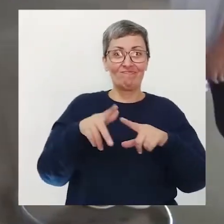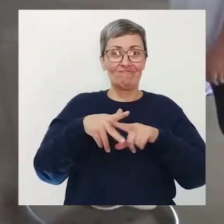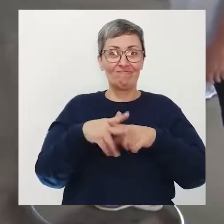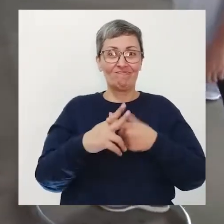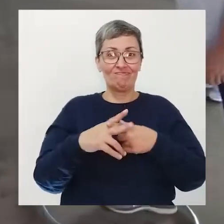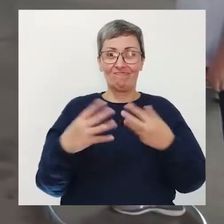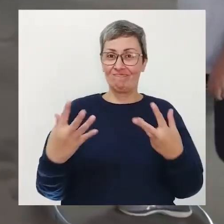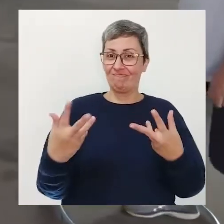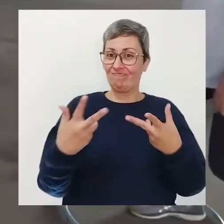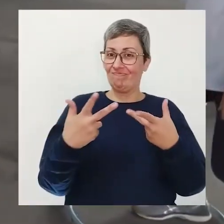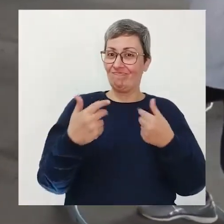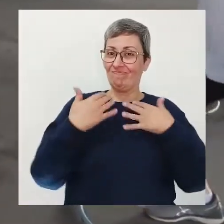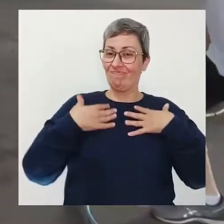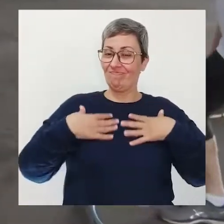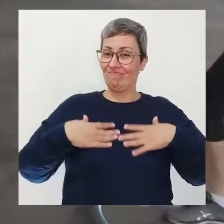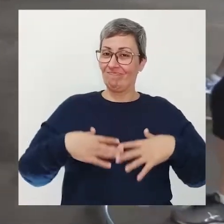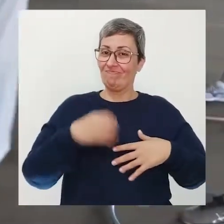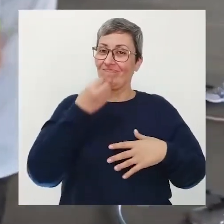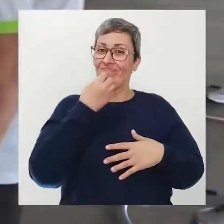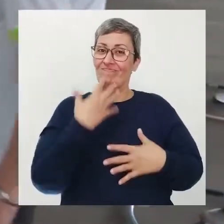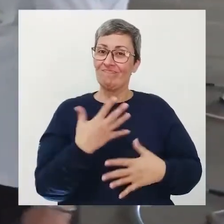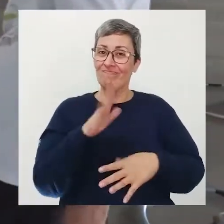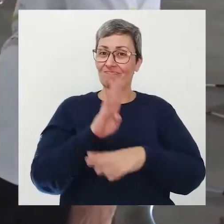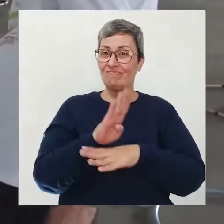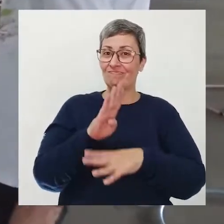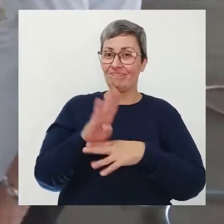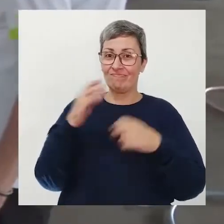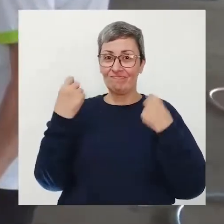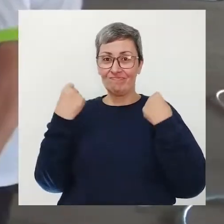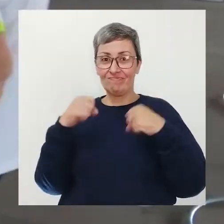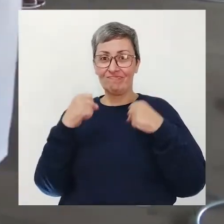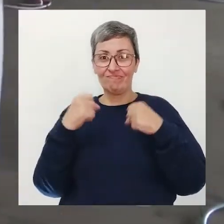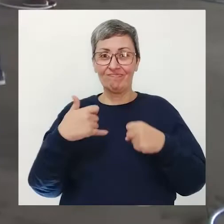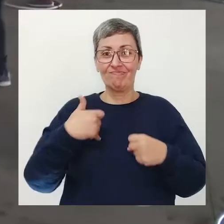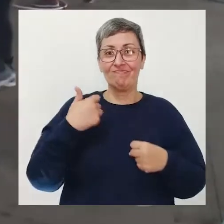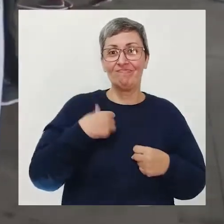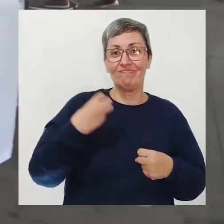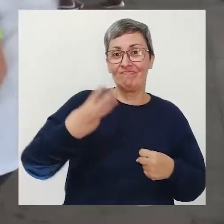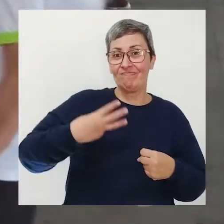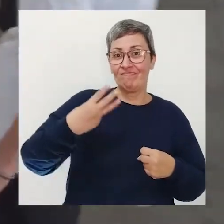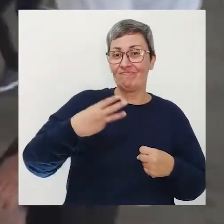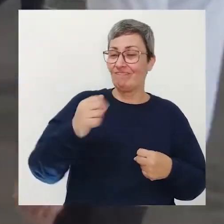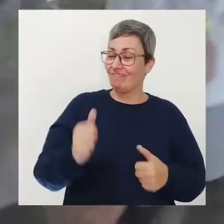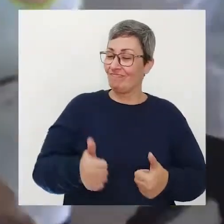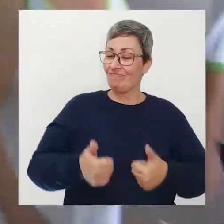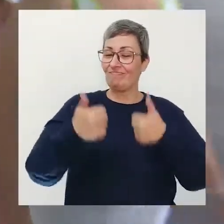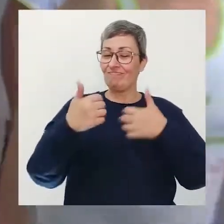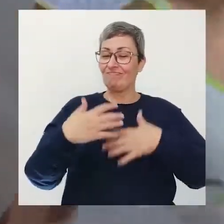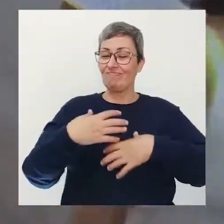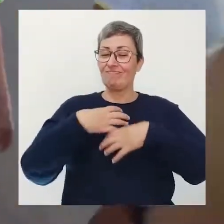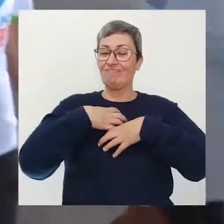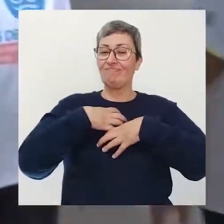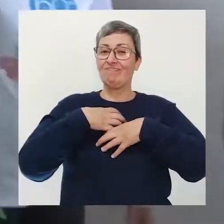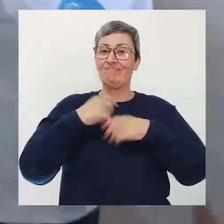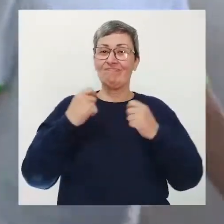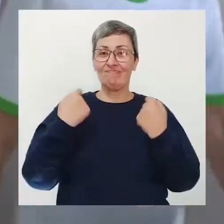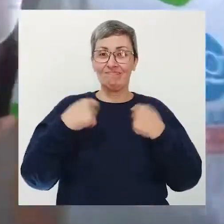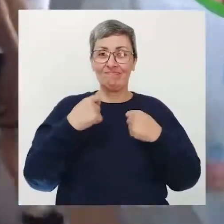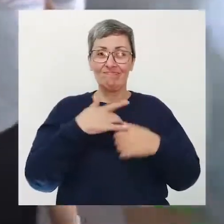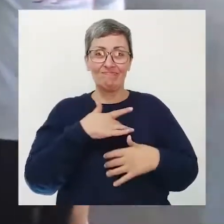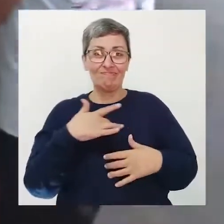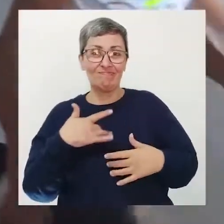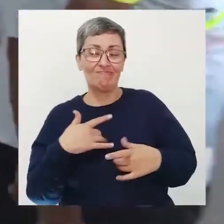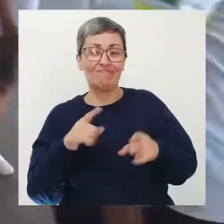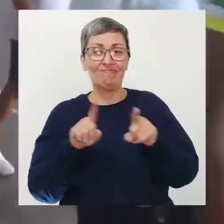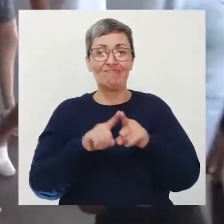melhora o bem estar a condição de saúde física principalmente a independência para esses jovens senhores